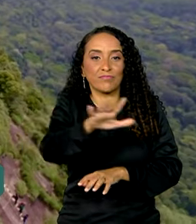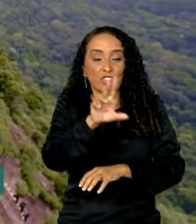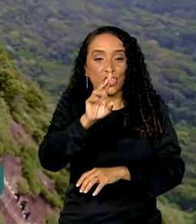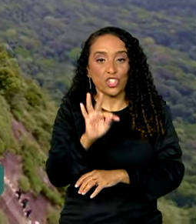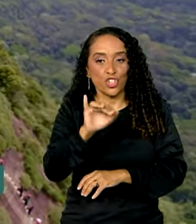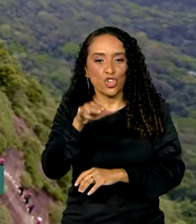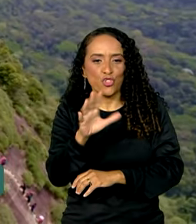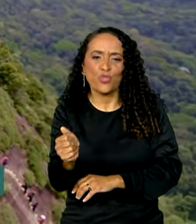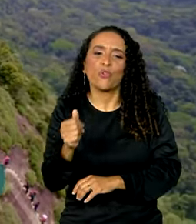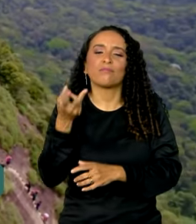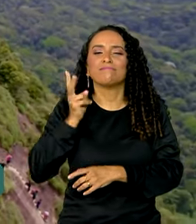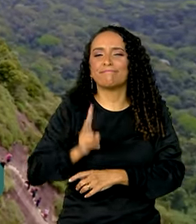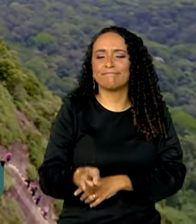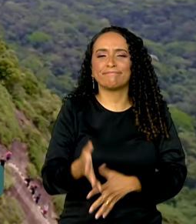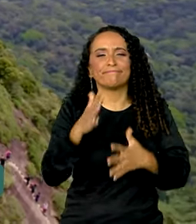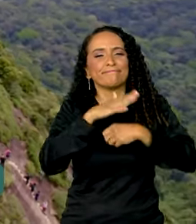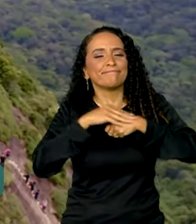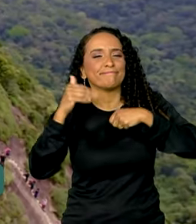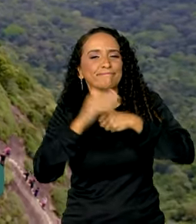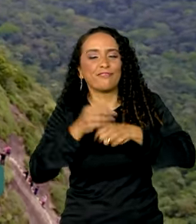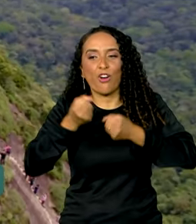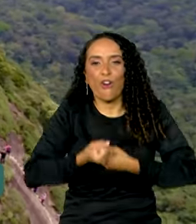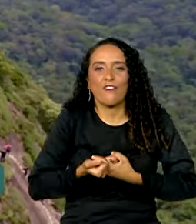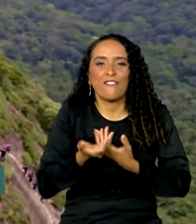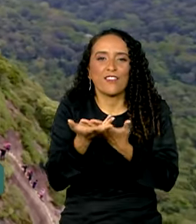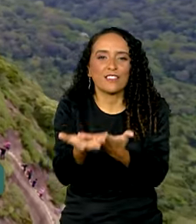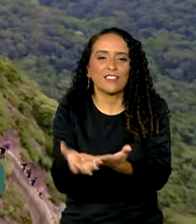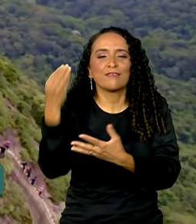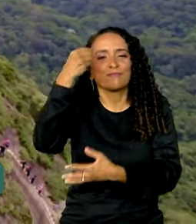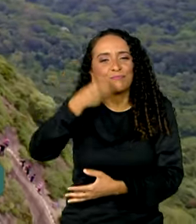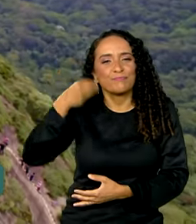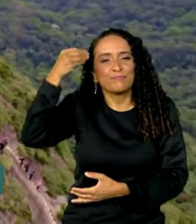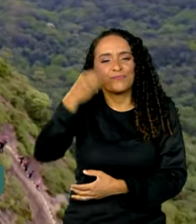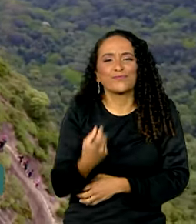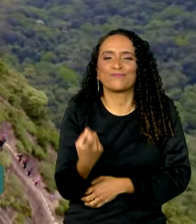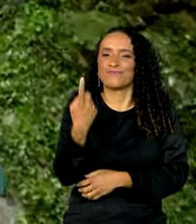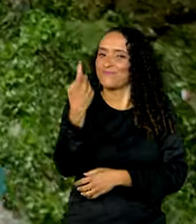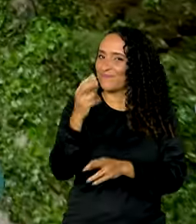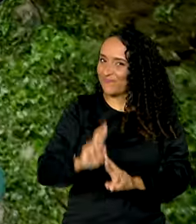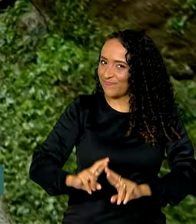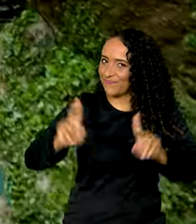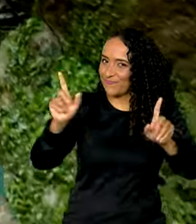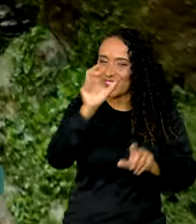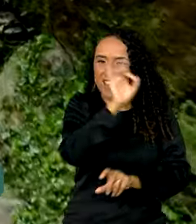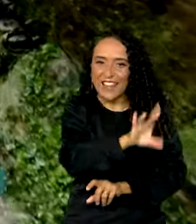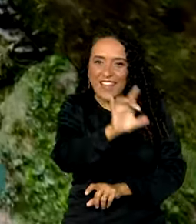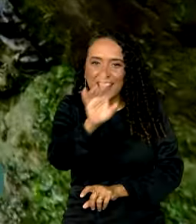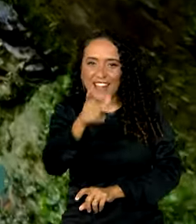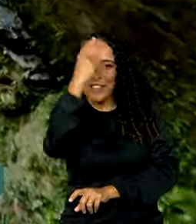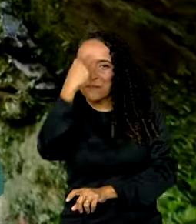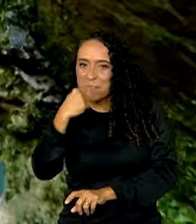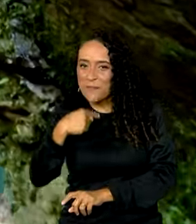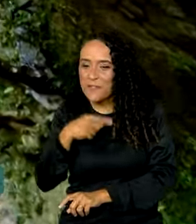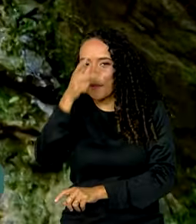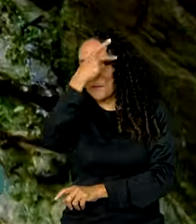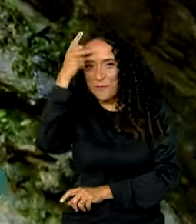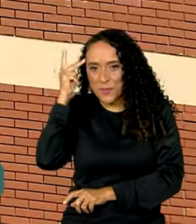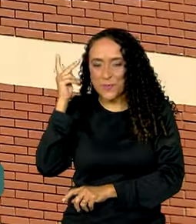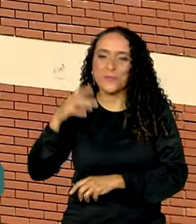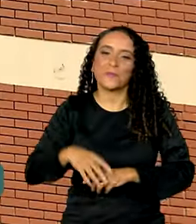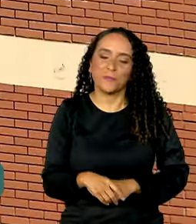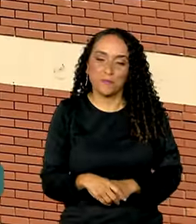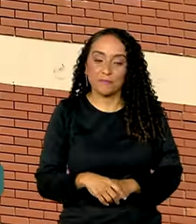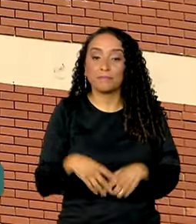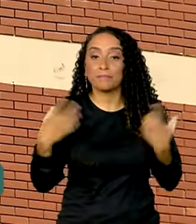continua a cativar e a oferecer experiências únicas para cada perfil de turista.